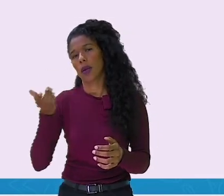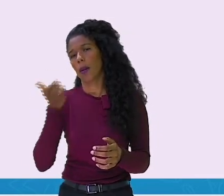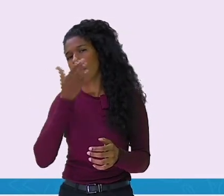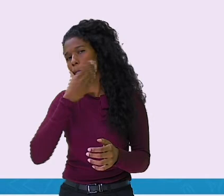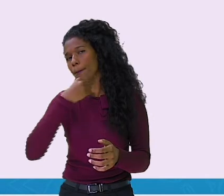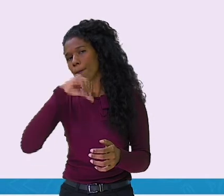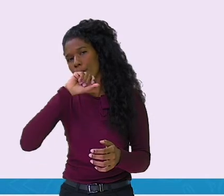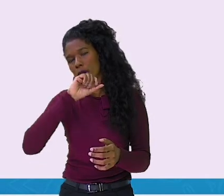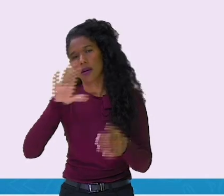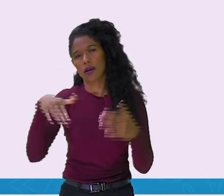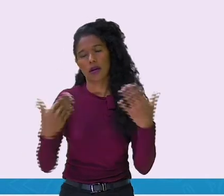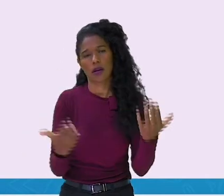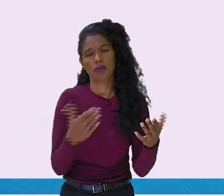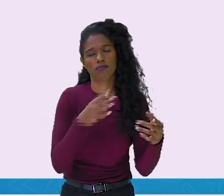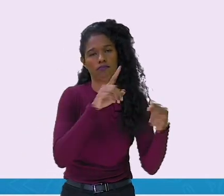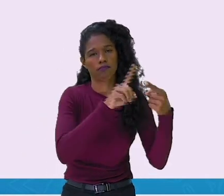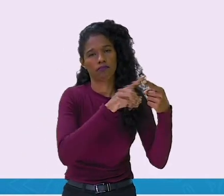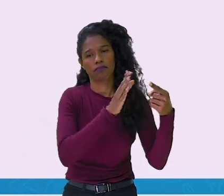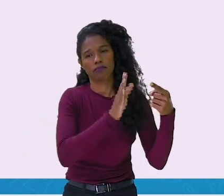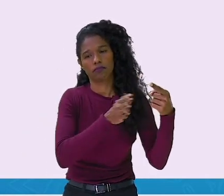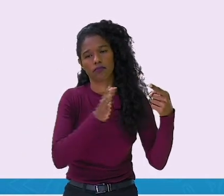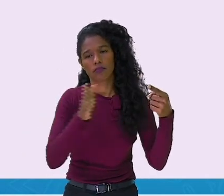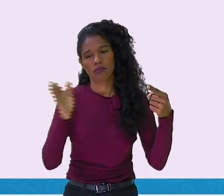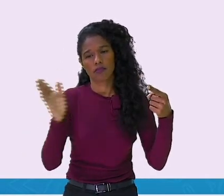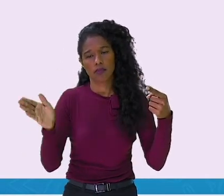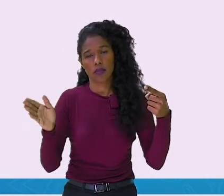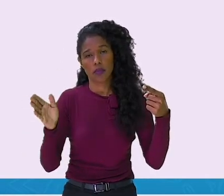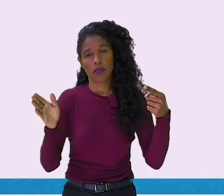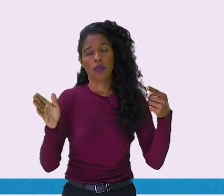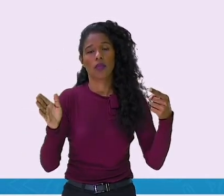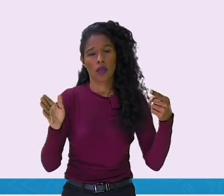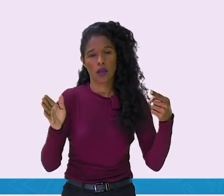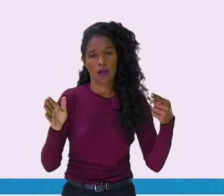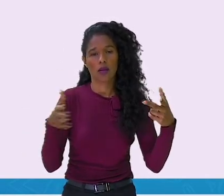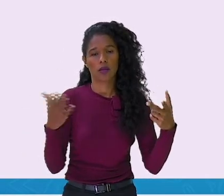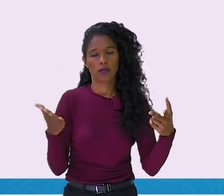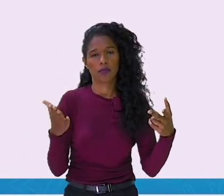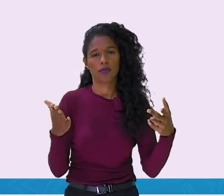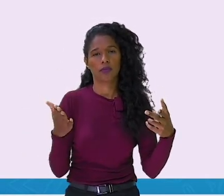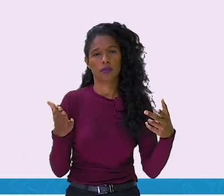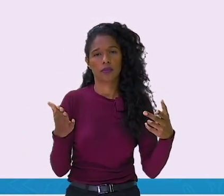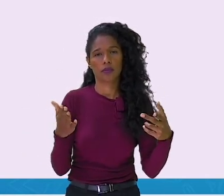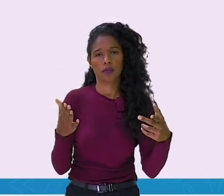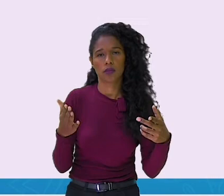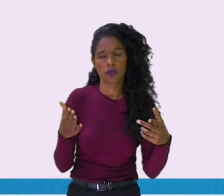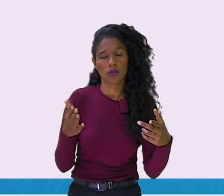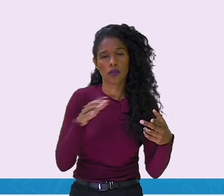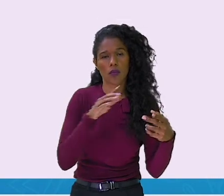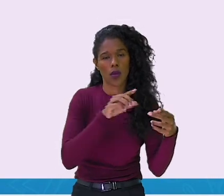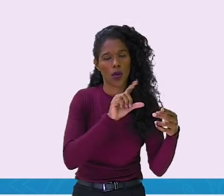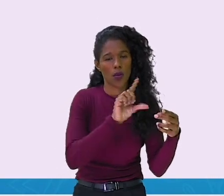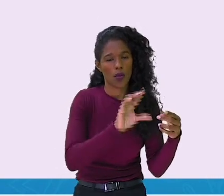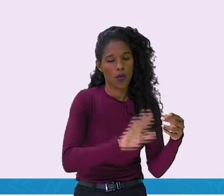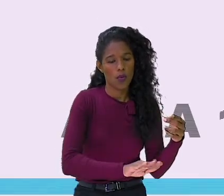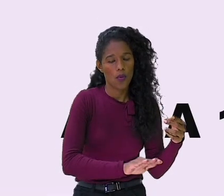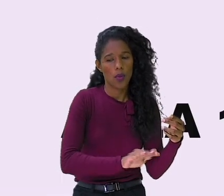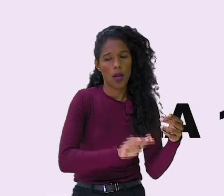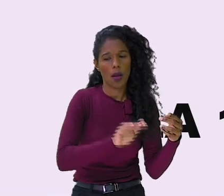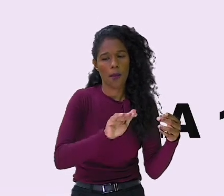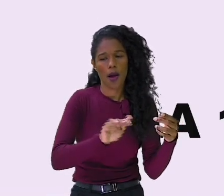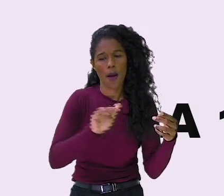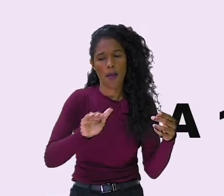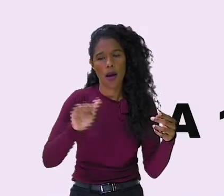Então, aí seria crescente, que seria do menor para o maior.